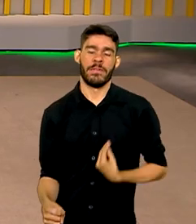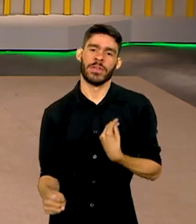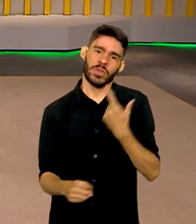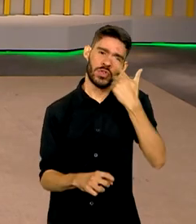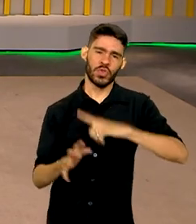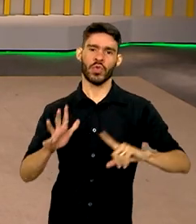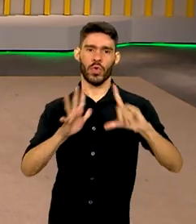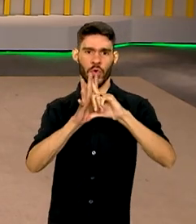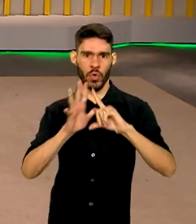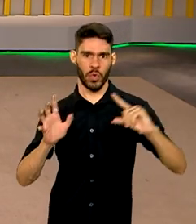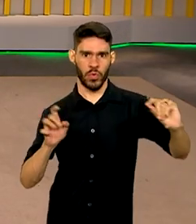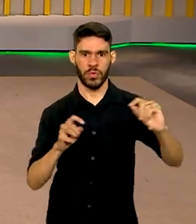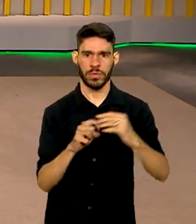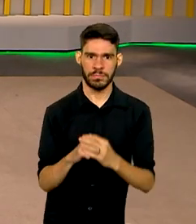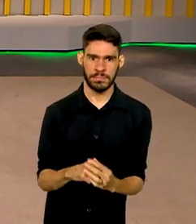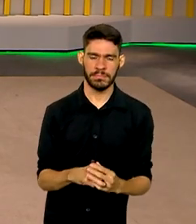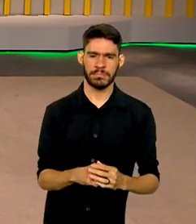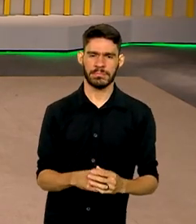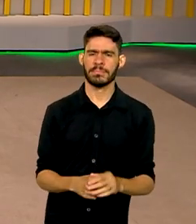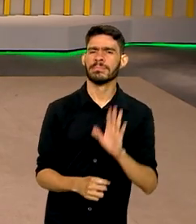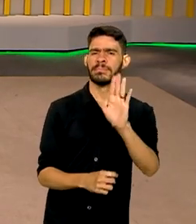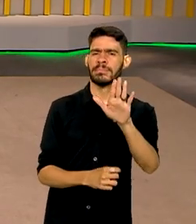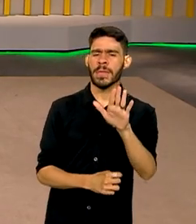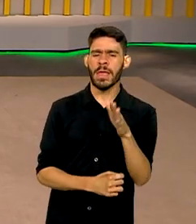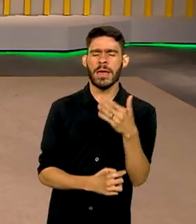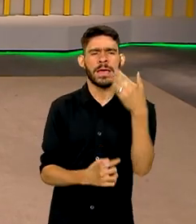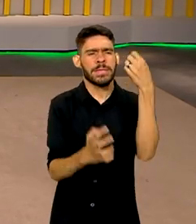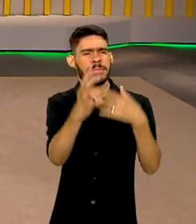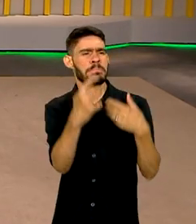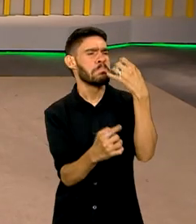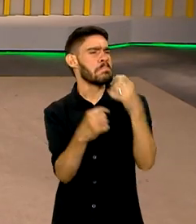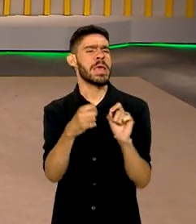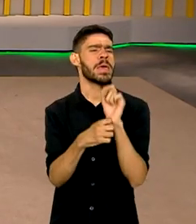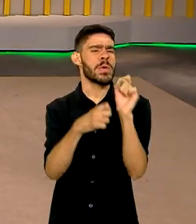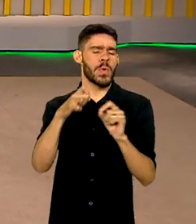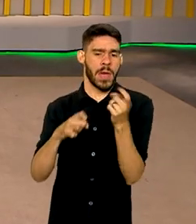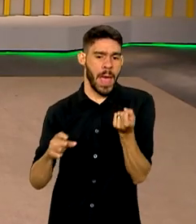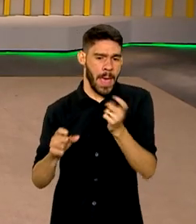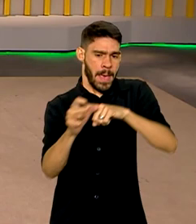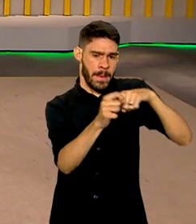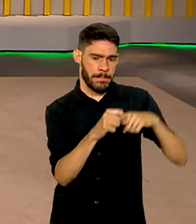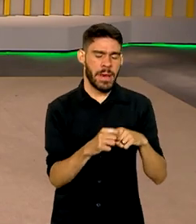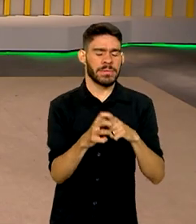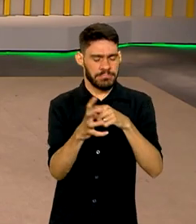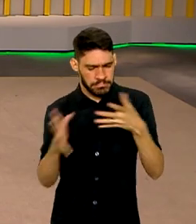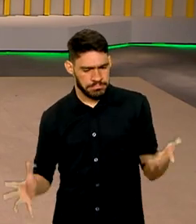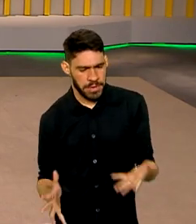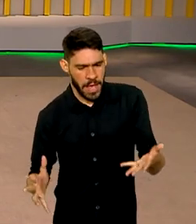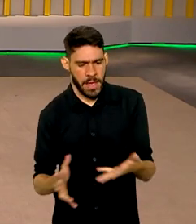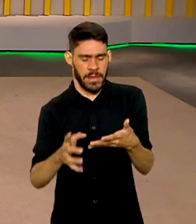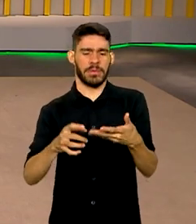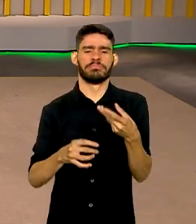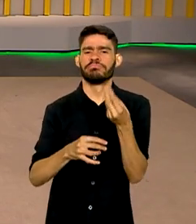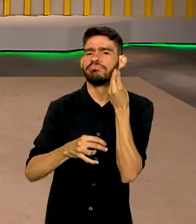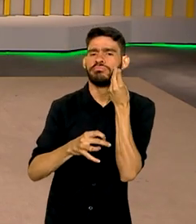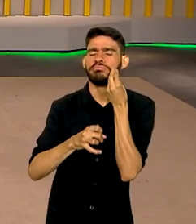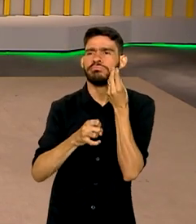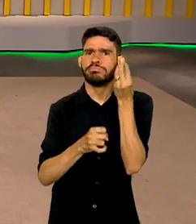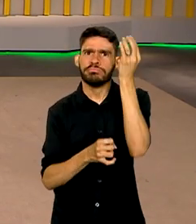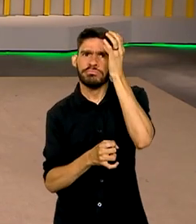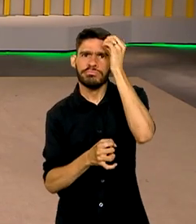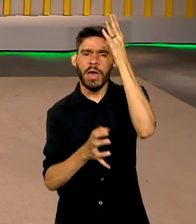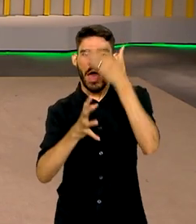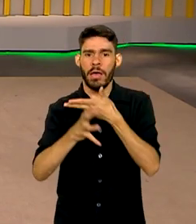gente direto do Palácio do Planalto. Pablo, conta aí os detalhes dessa parceria que deve incentivar a troca de conhecimentos e